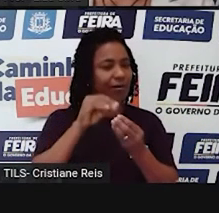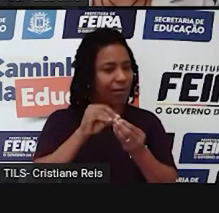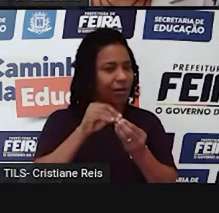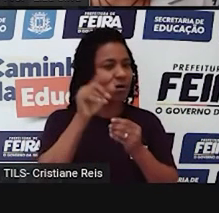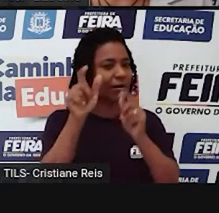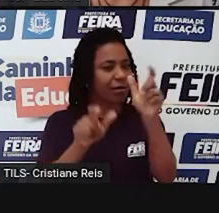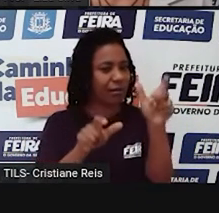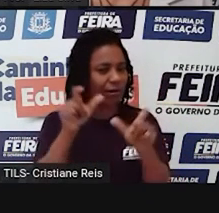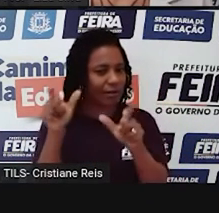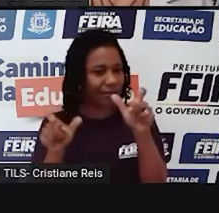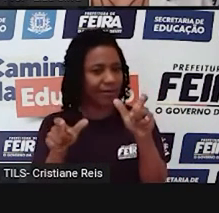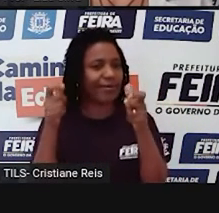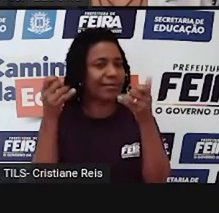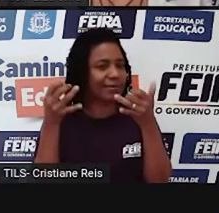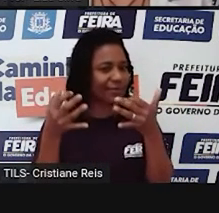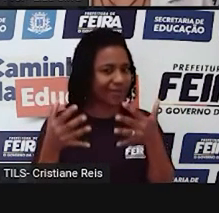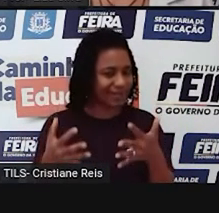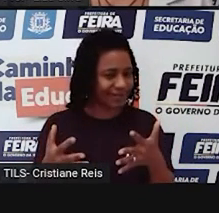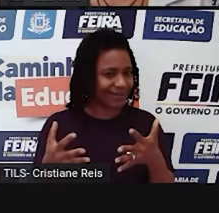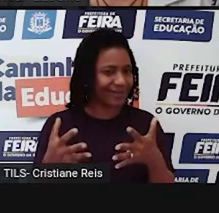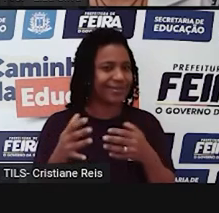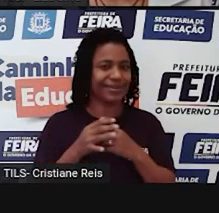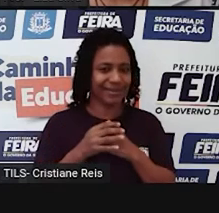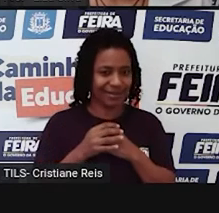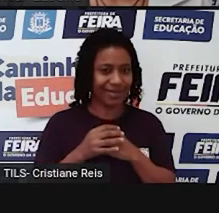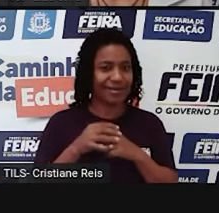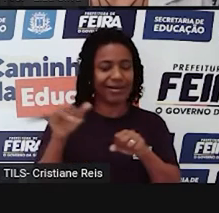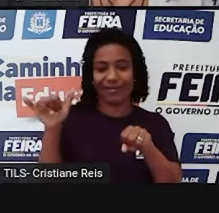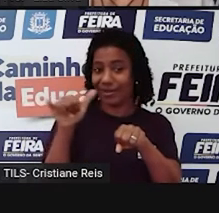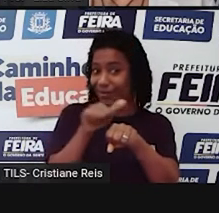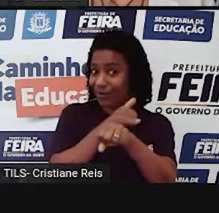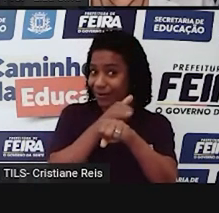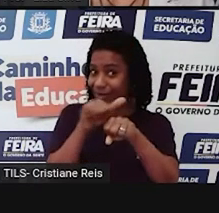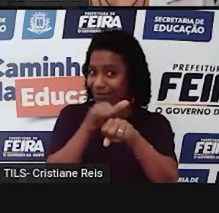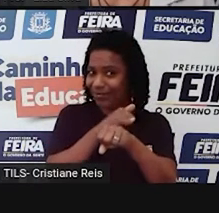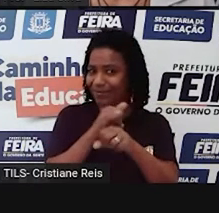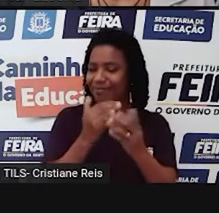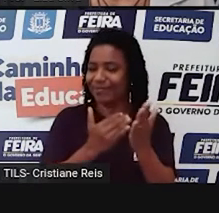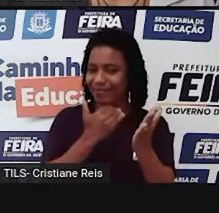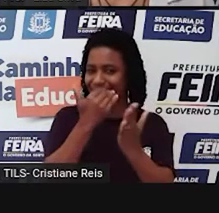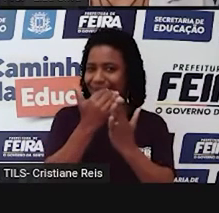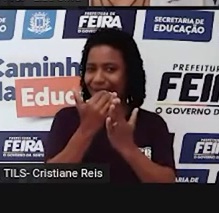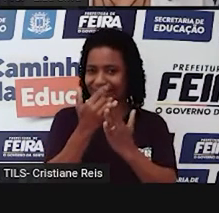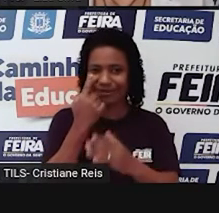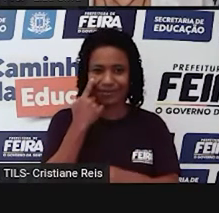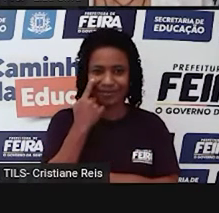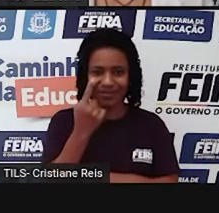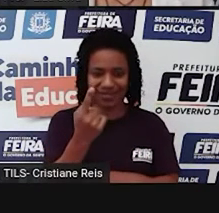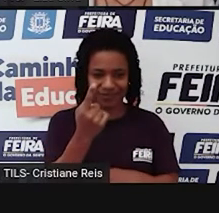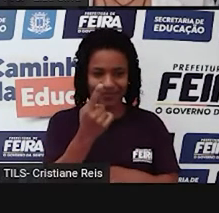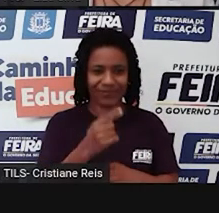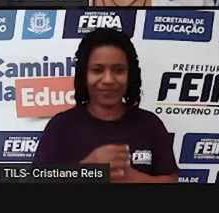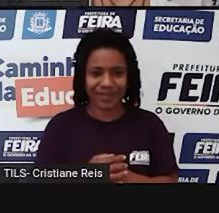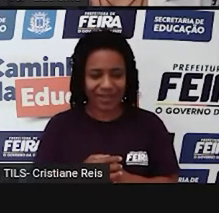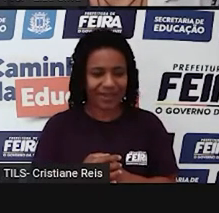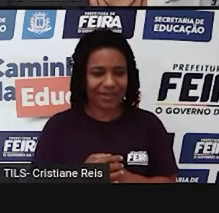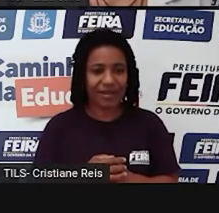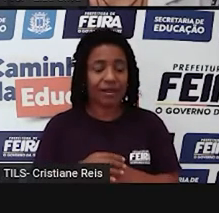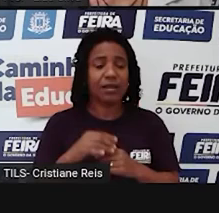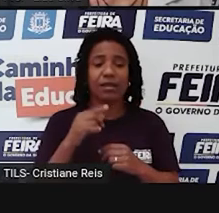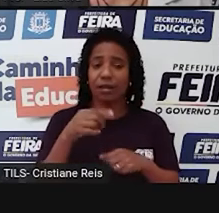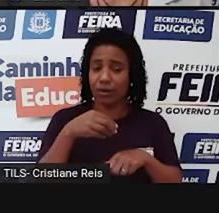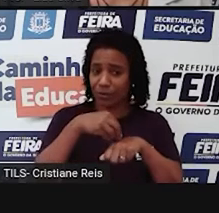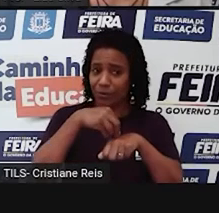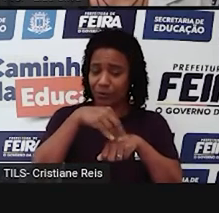Let's go! Mais dicas para vocês Próximo passo é selecionar as palavras do